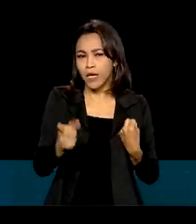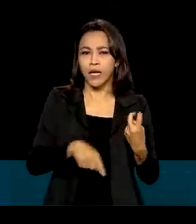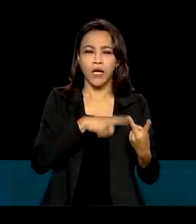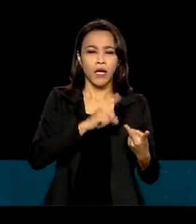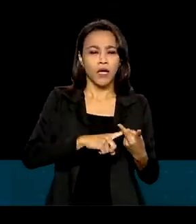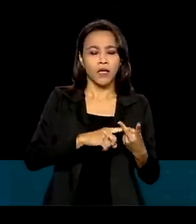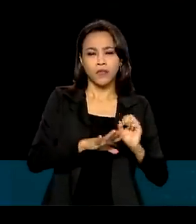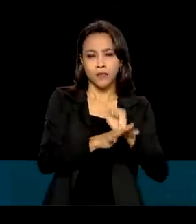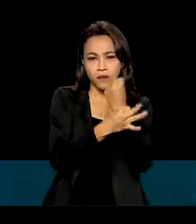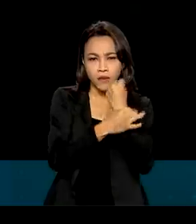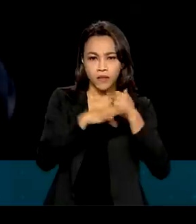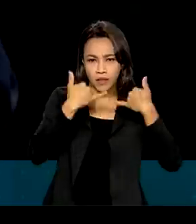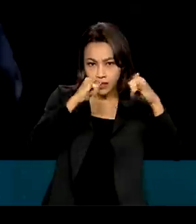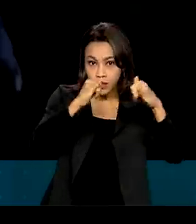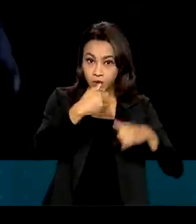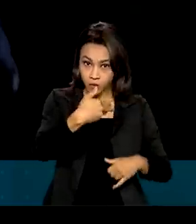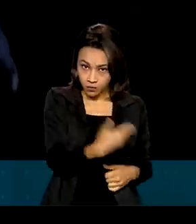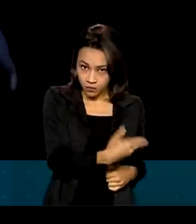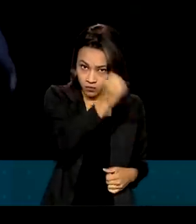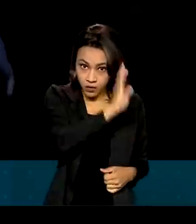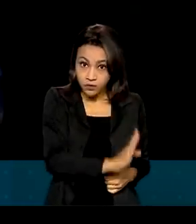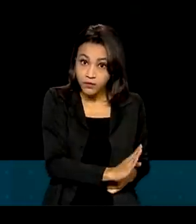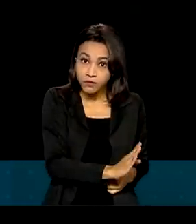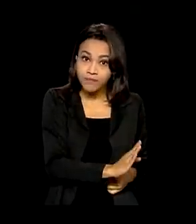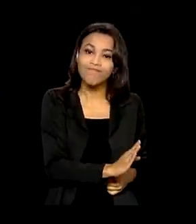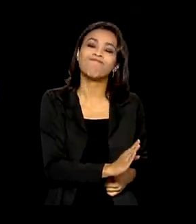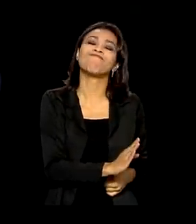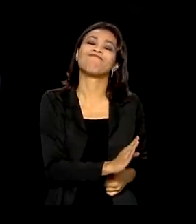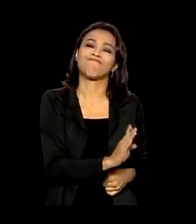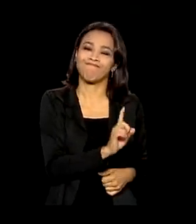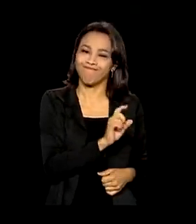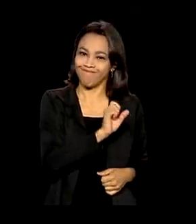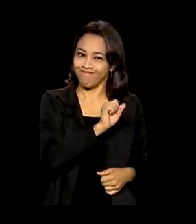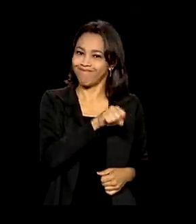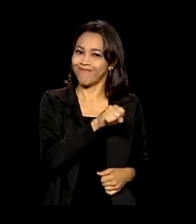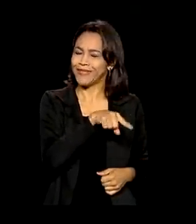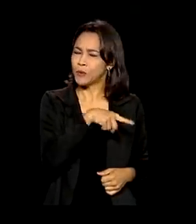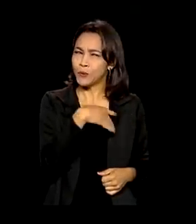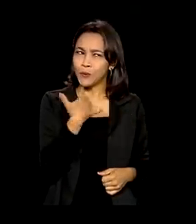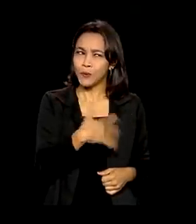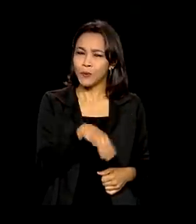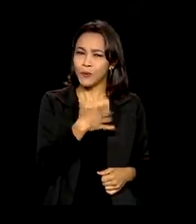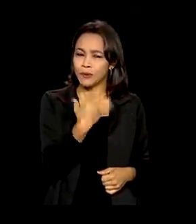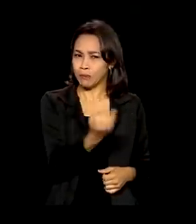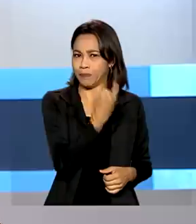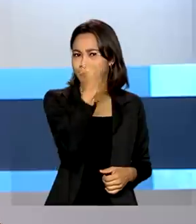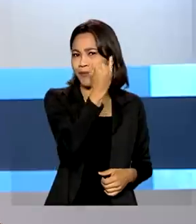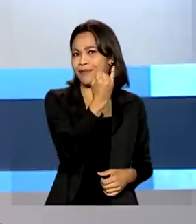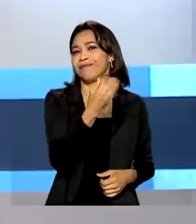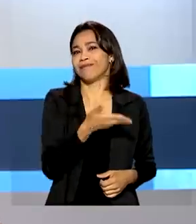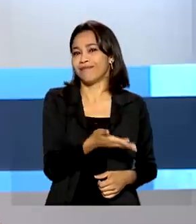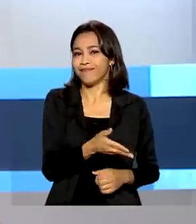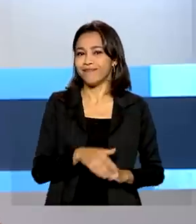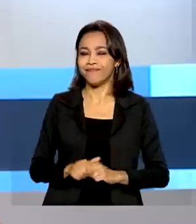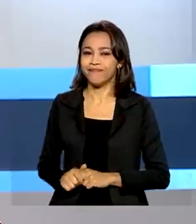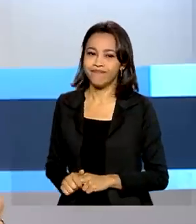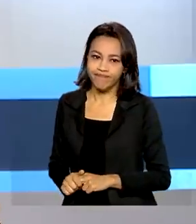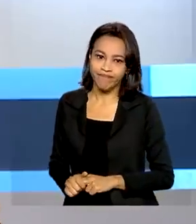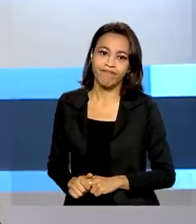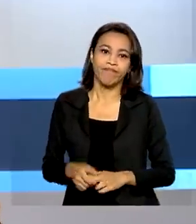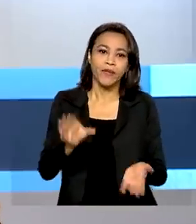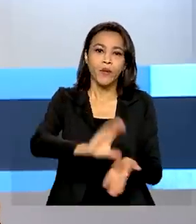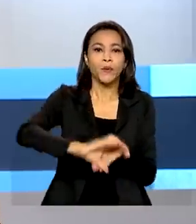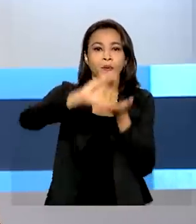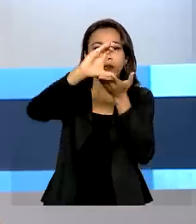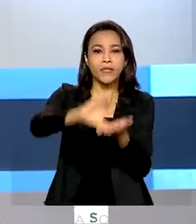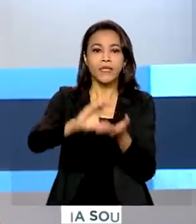energética, o Brasil é uma peça decisiva. O Conselho